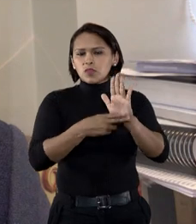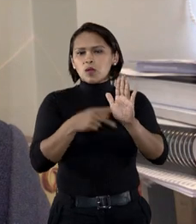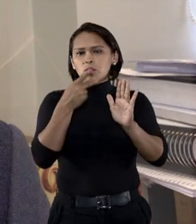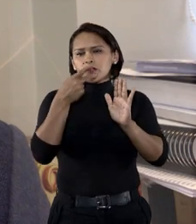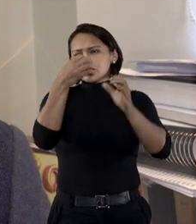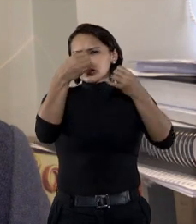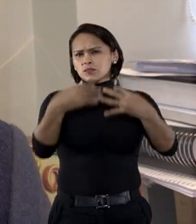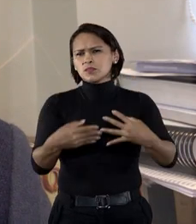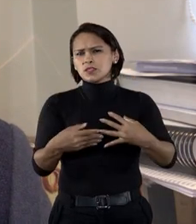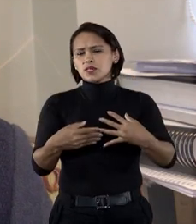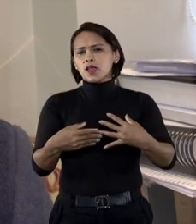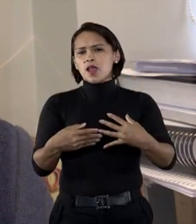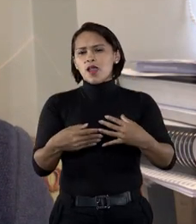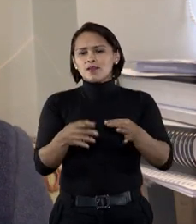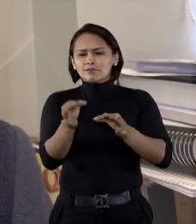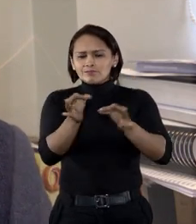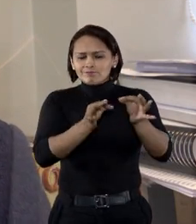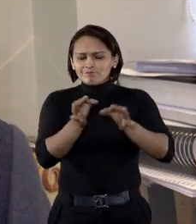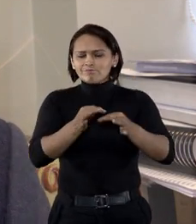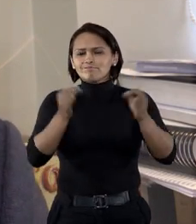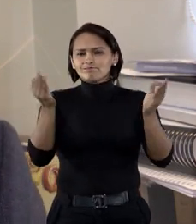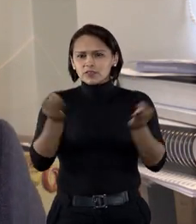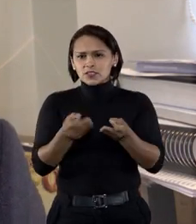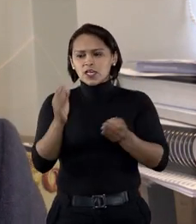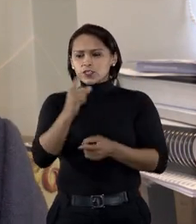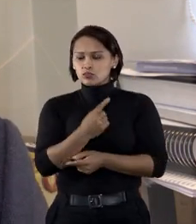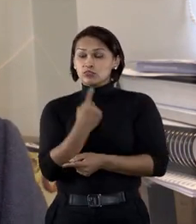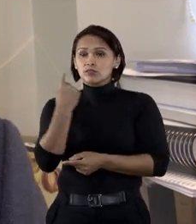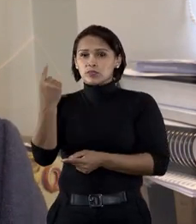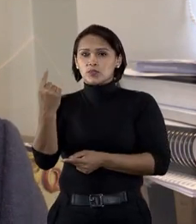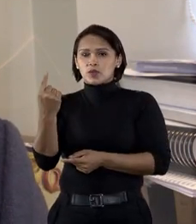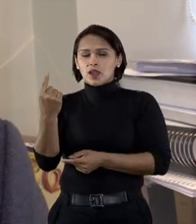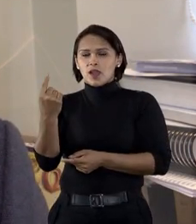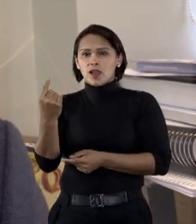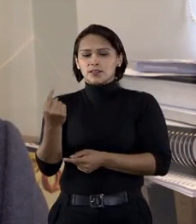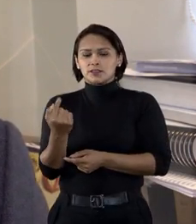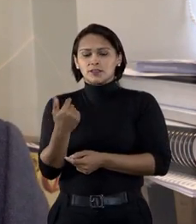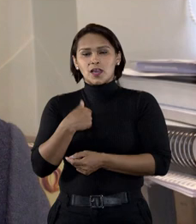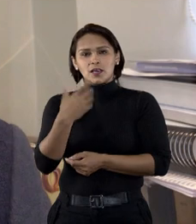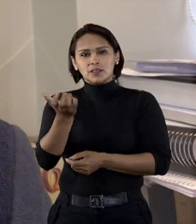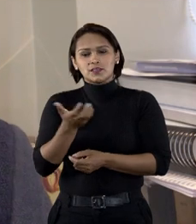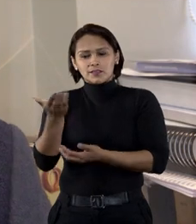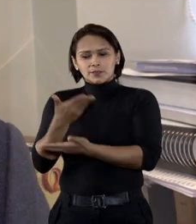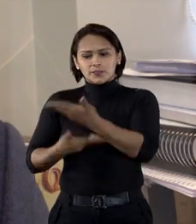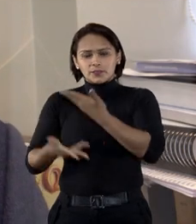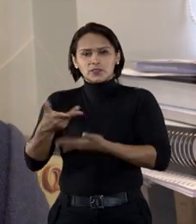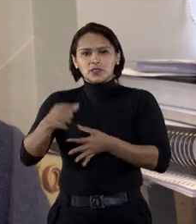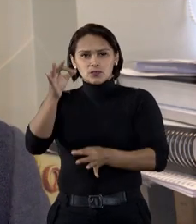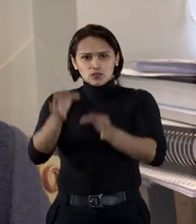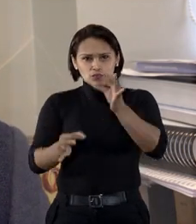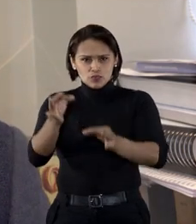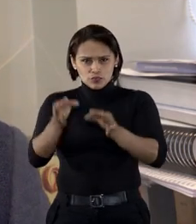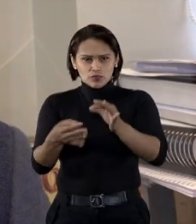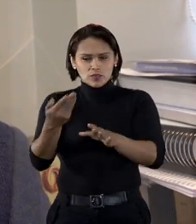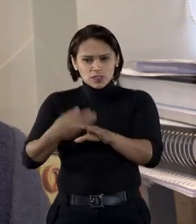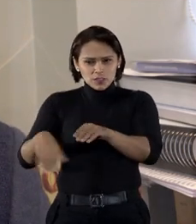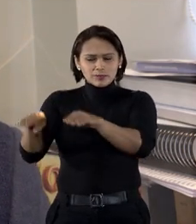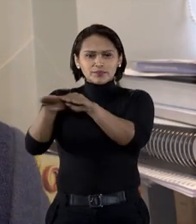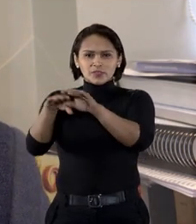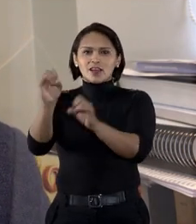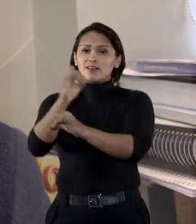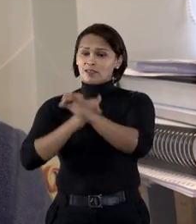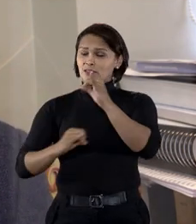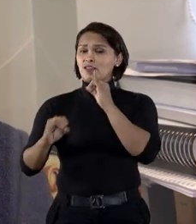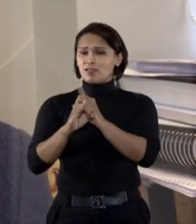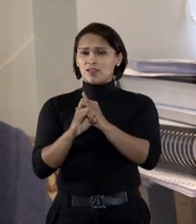para dizer precisamente, de um lado, de que as relações jurídicas estabelecidas